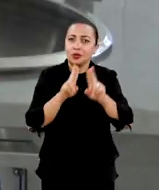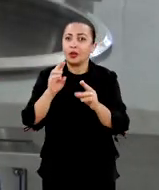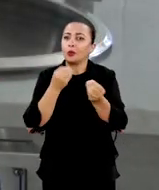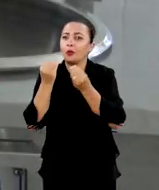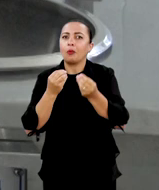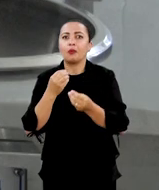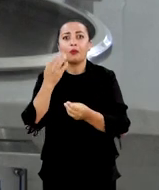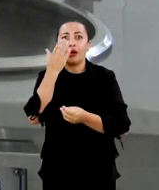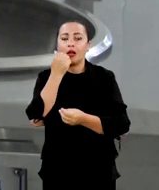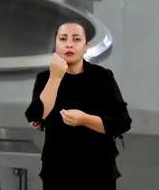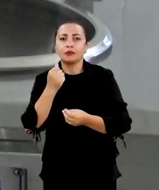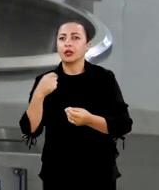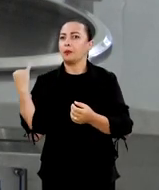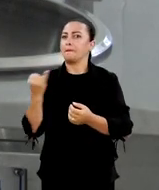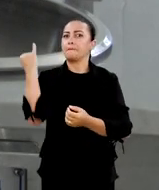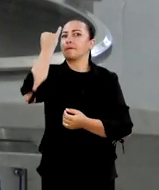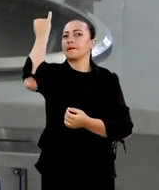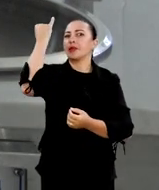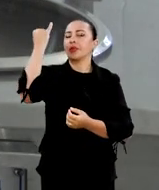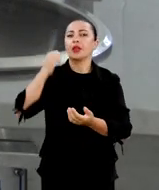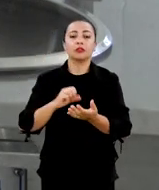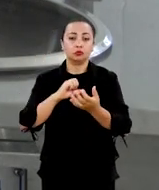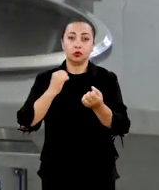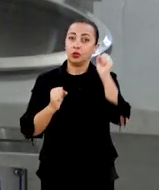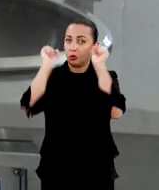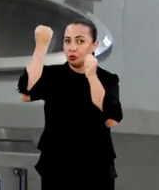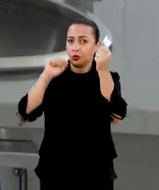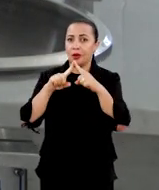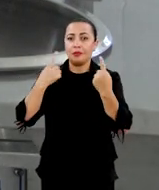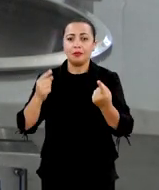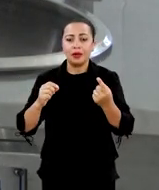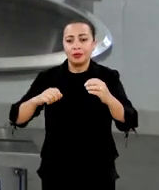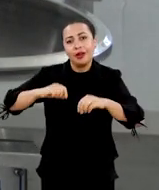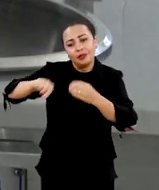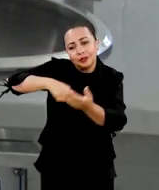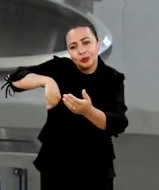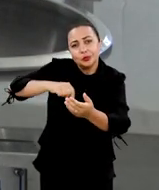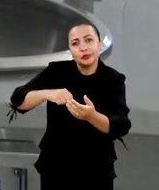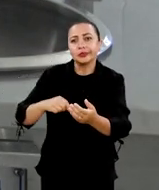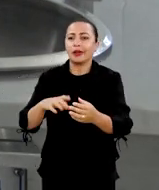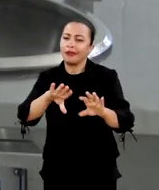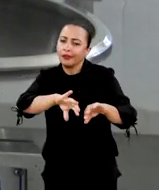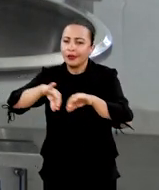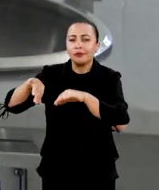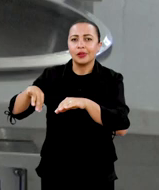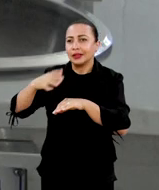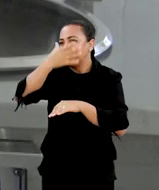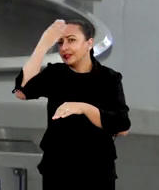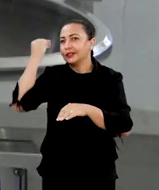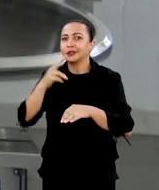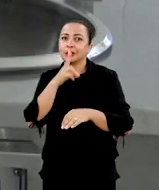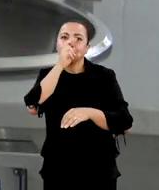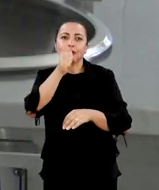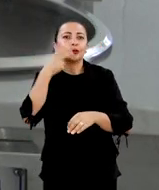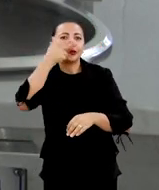utilizado como superalimento e aí a indústria meio que gourmetiza a maior parte desses alimentos e esquece do potencial